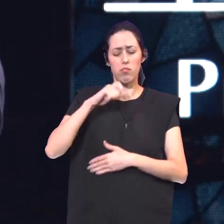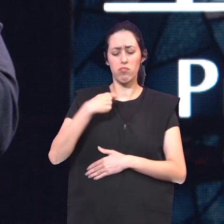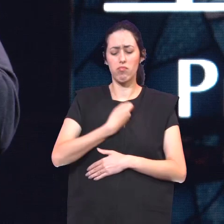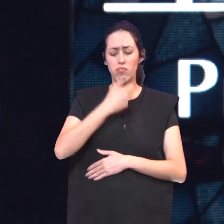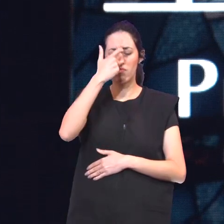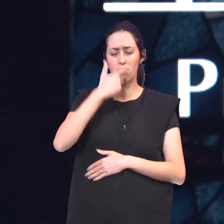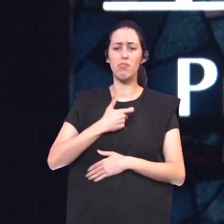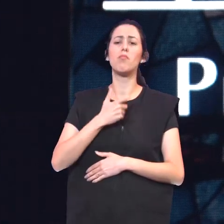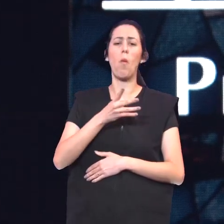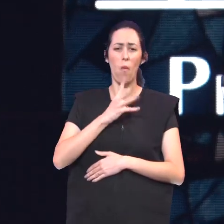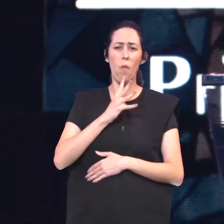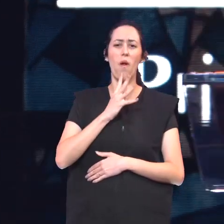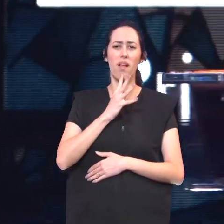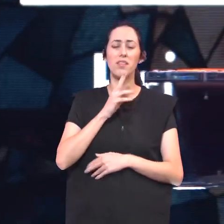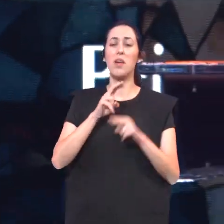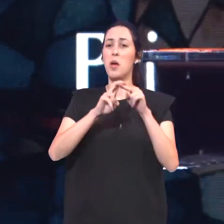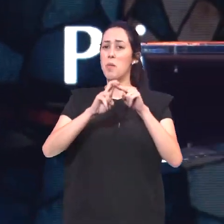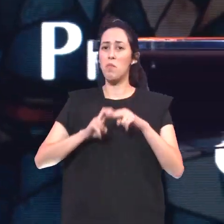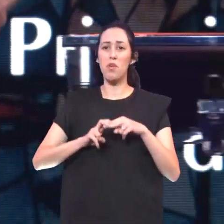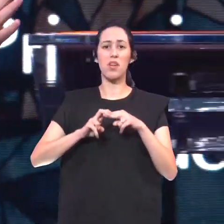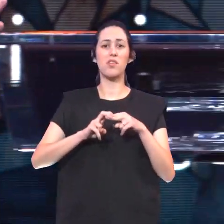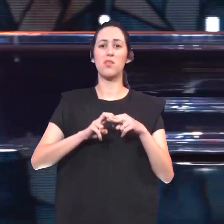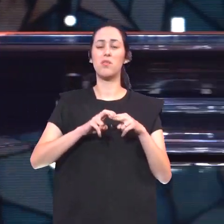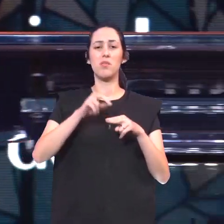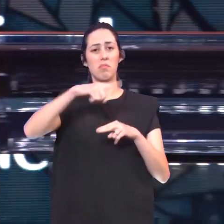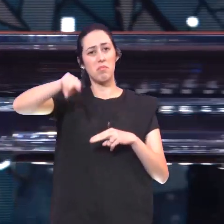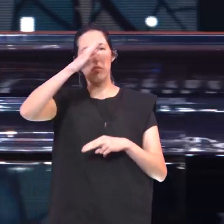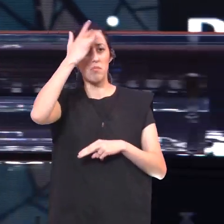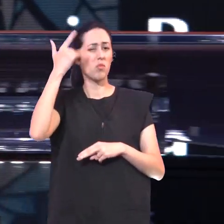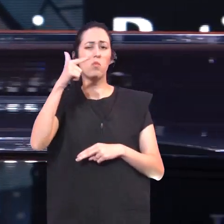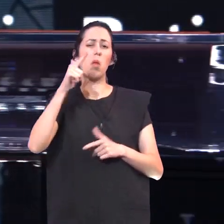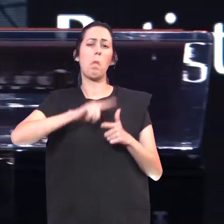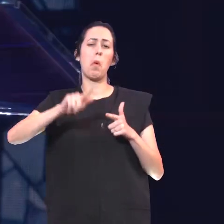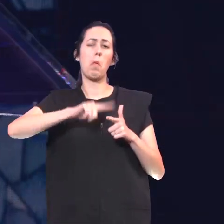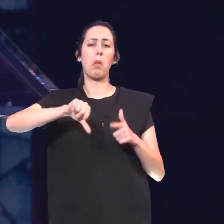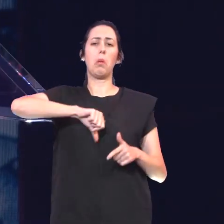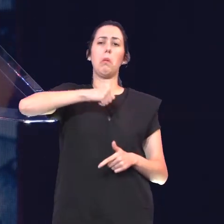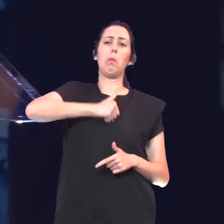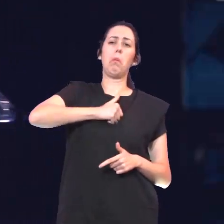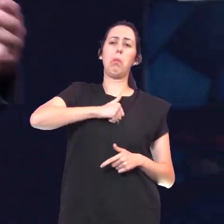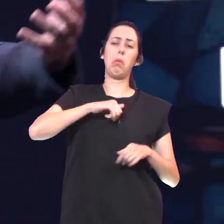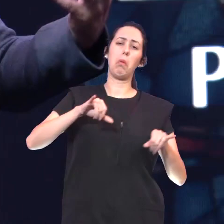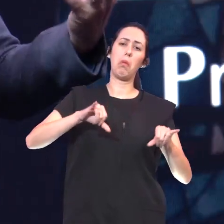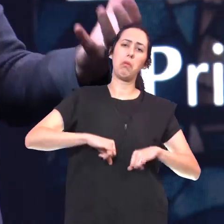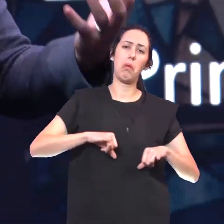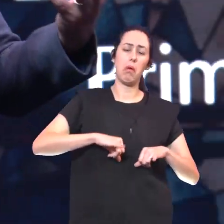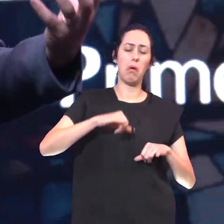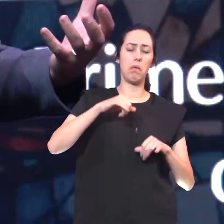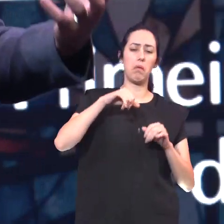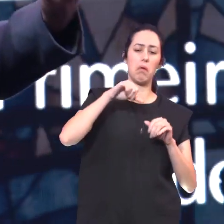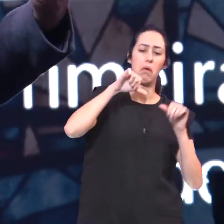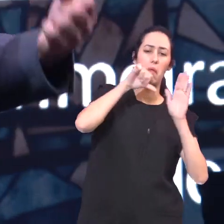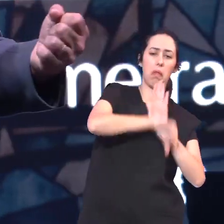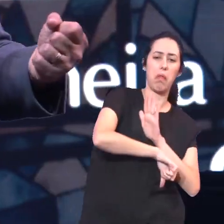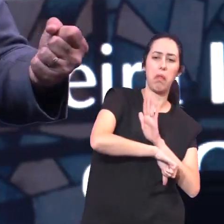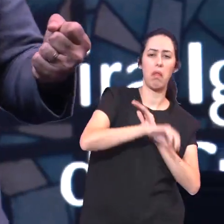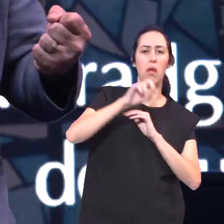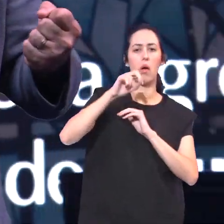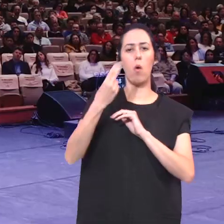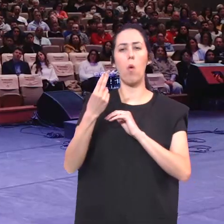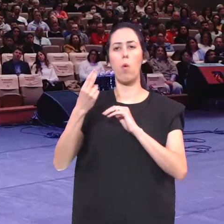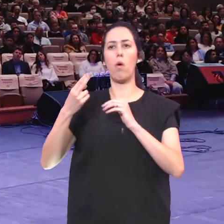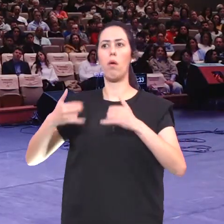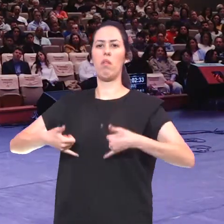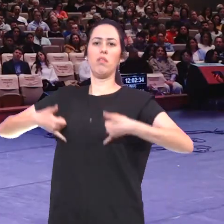pequeninos Não tem problema Com autoestima Nem baixa Nem elevada Porque eles conseguem Ter de si mesmo